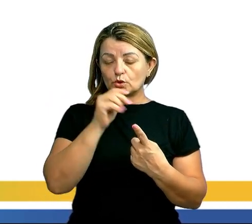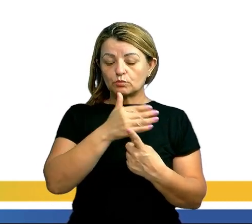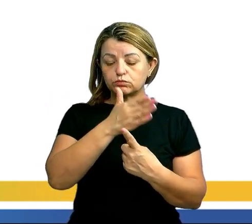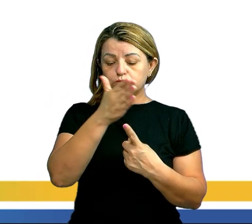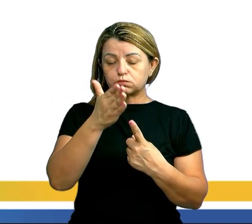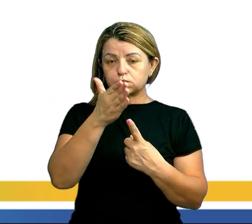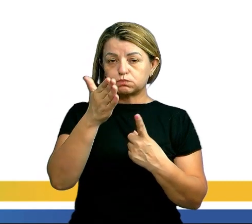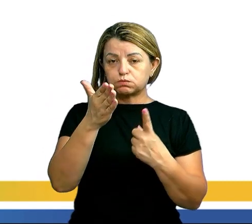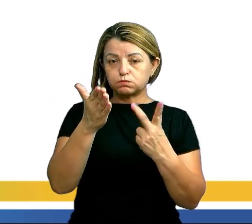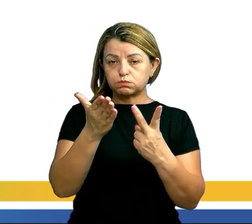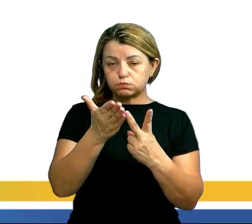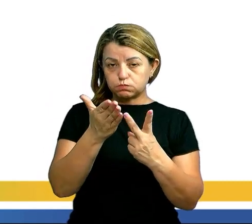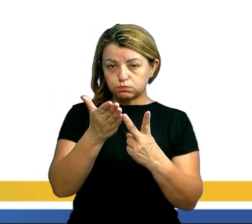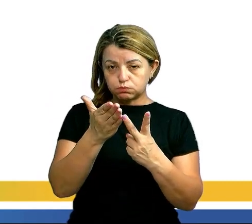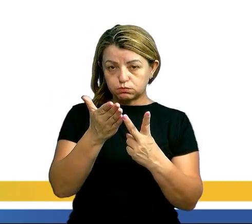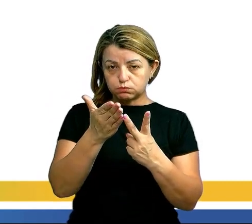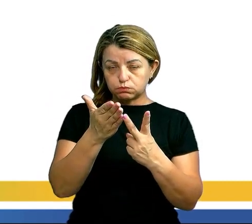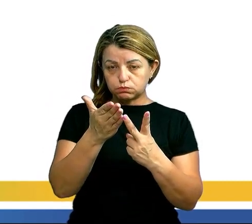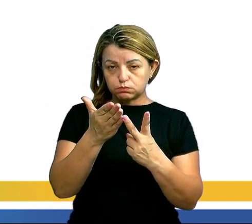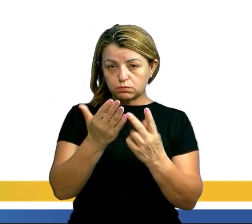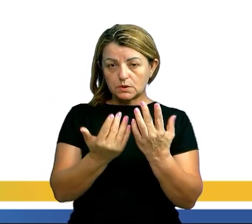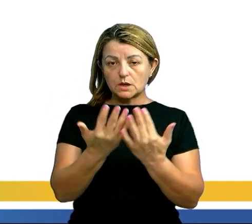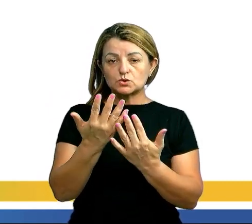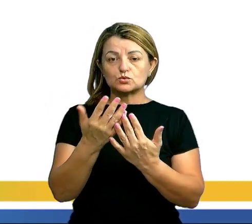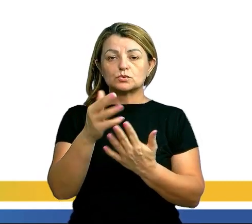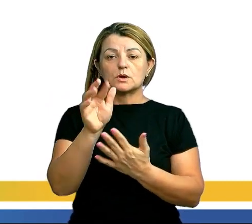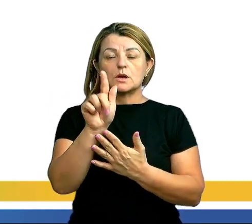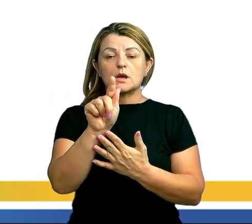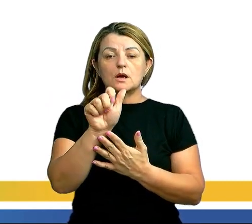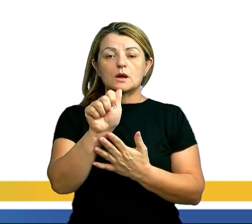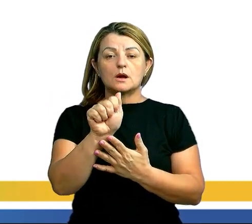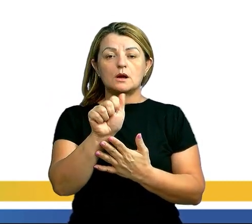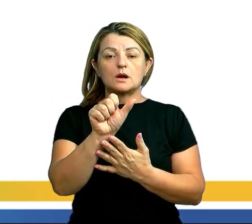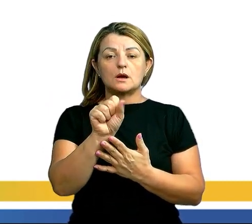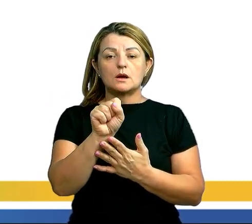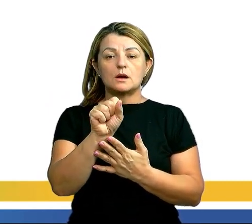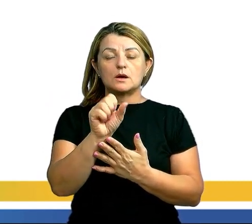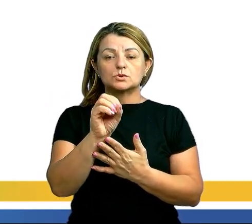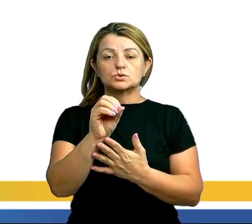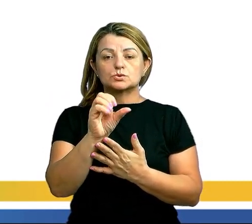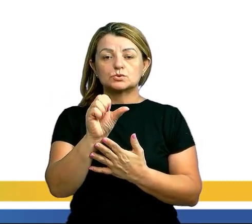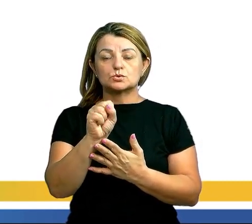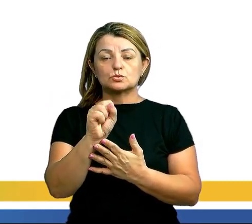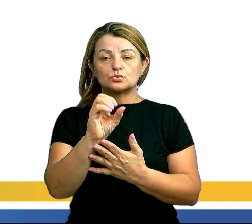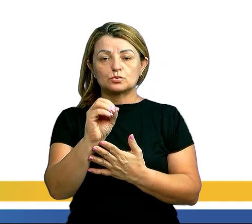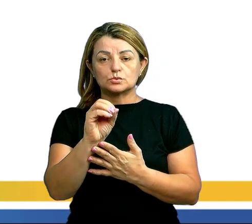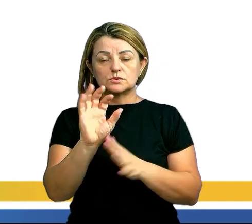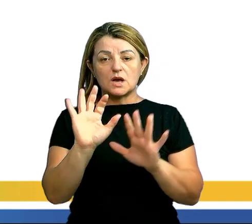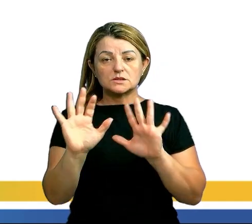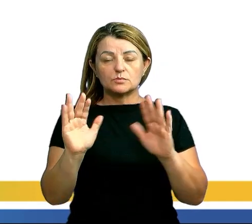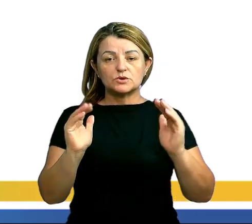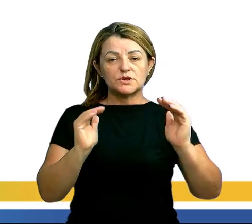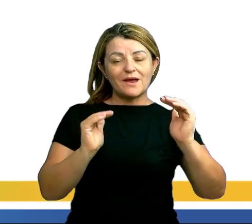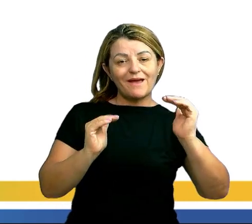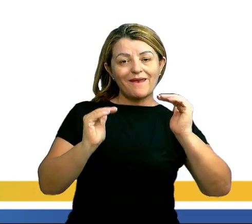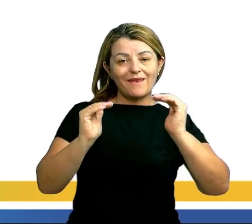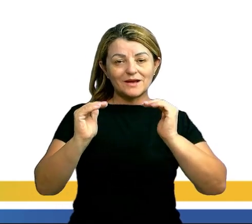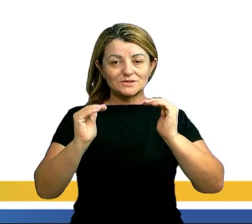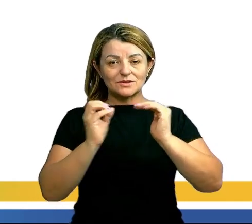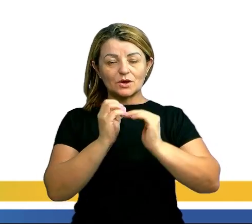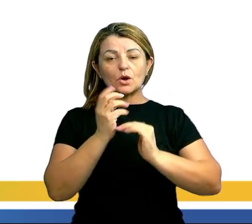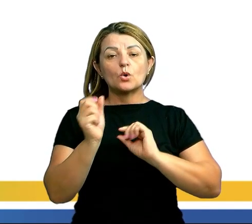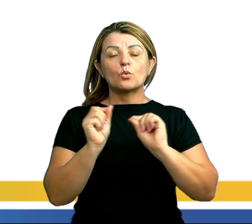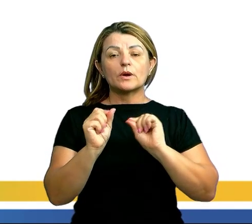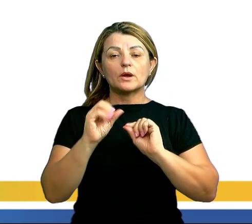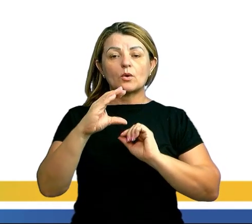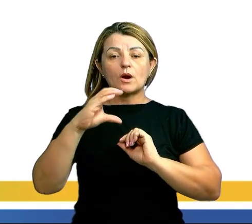fase. Ou seja, ele vai sair do líquido para o gasoso. Dessa maneira, gente pode relacionar a temperatura à sua quantidade de